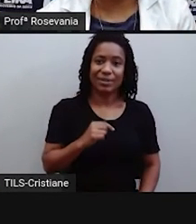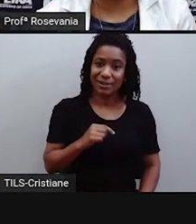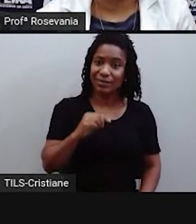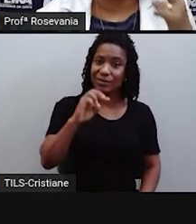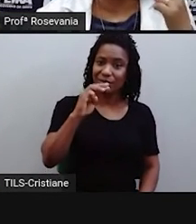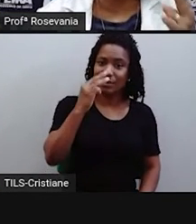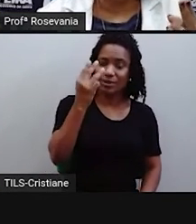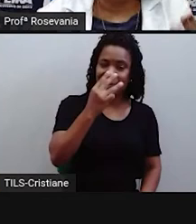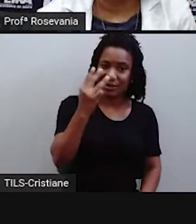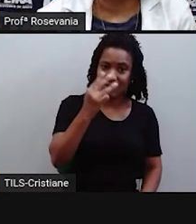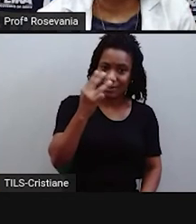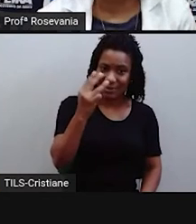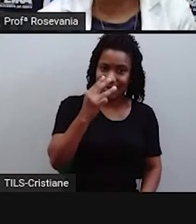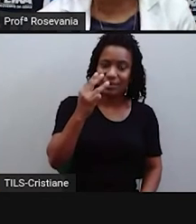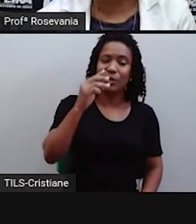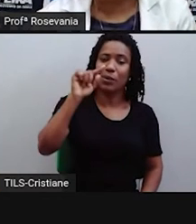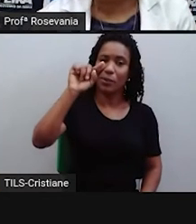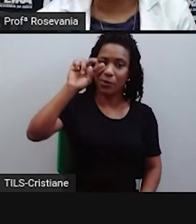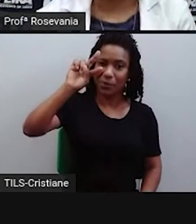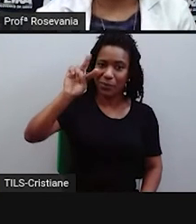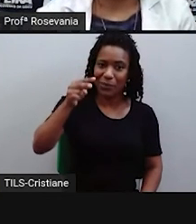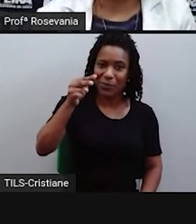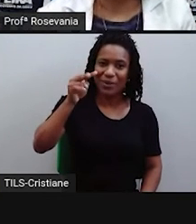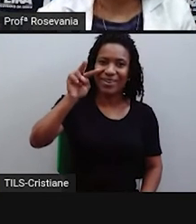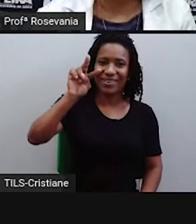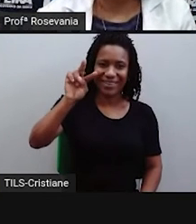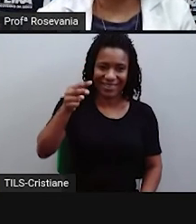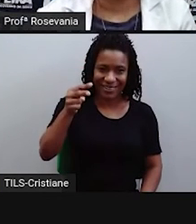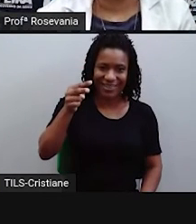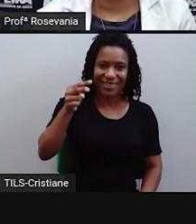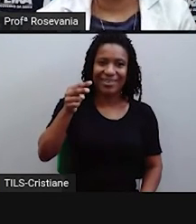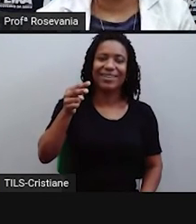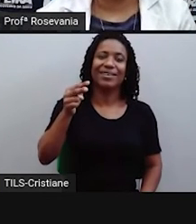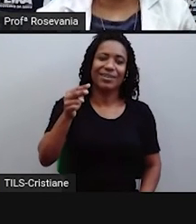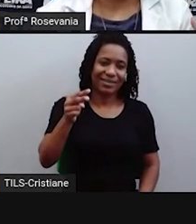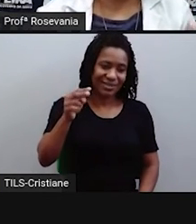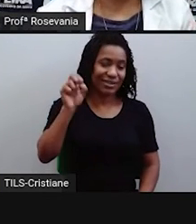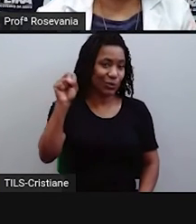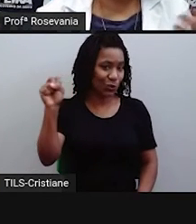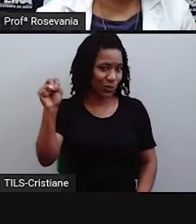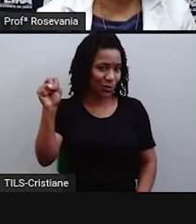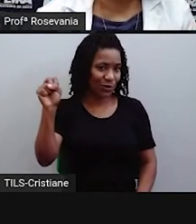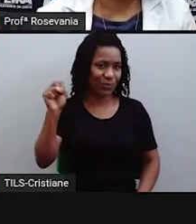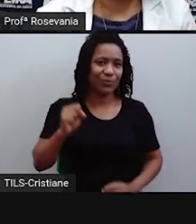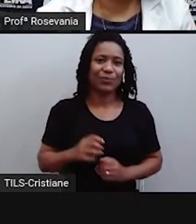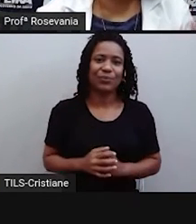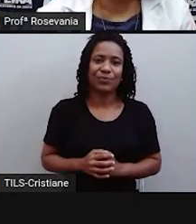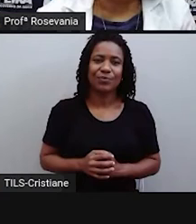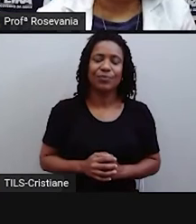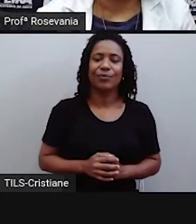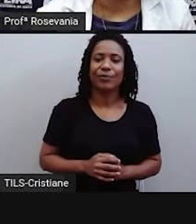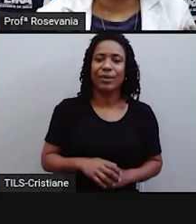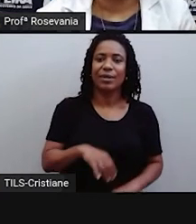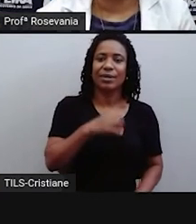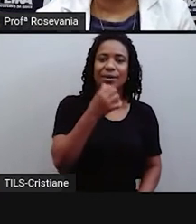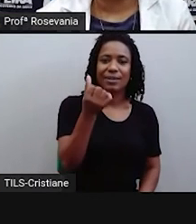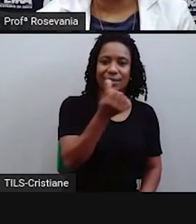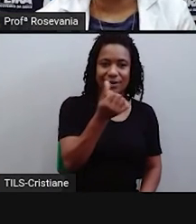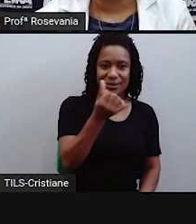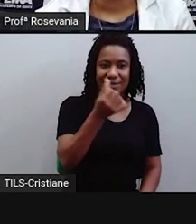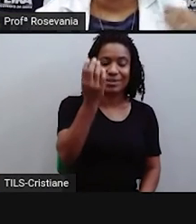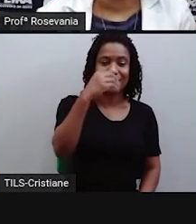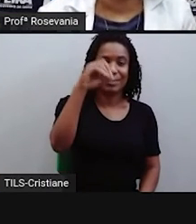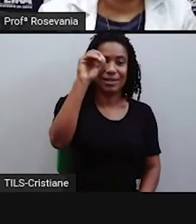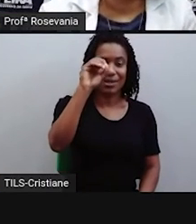aqui e tivesse duas vezes esse sinalzinho, seriam os segundos, por exemplo, tem aí os 66 graus, 33